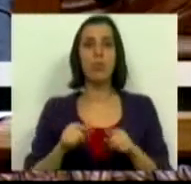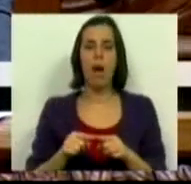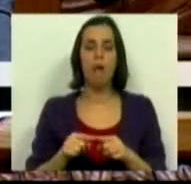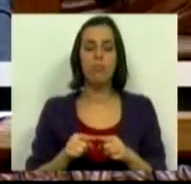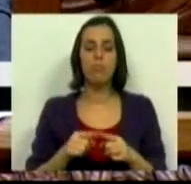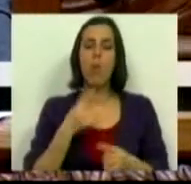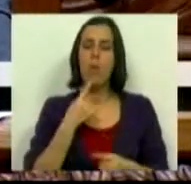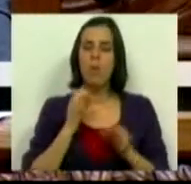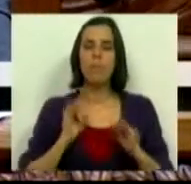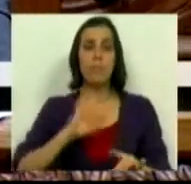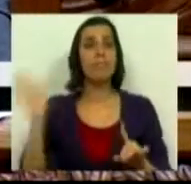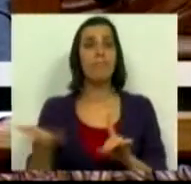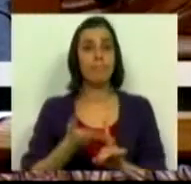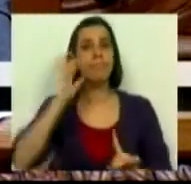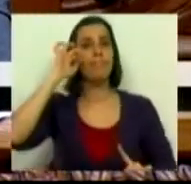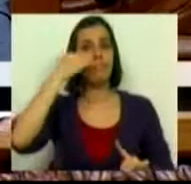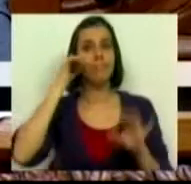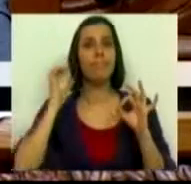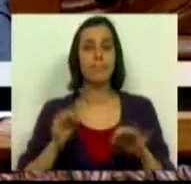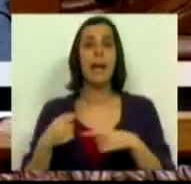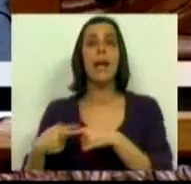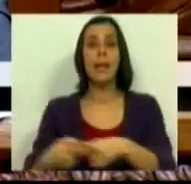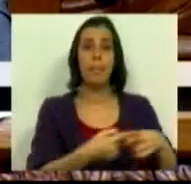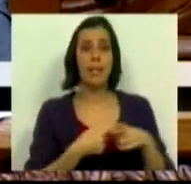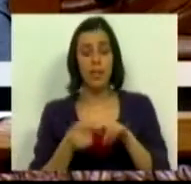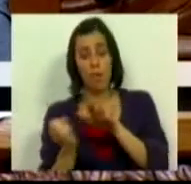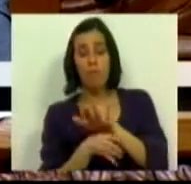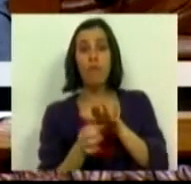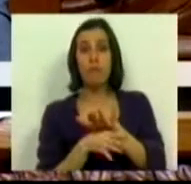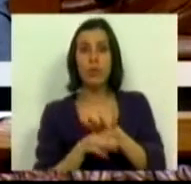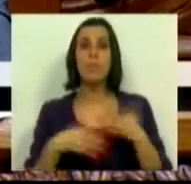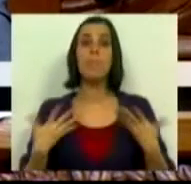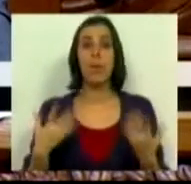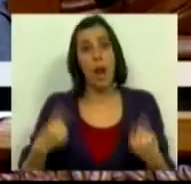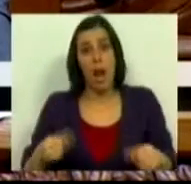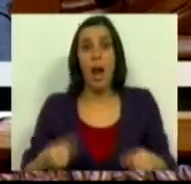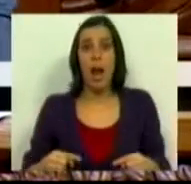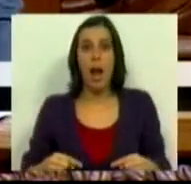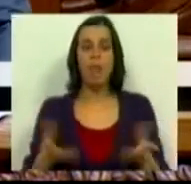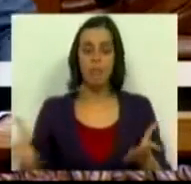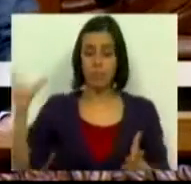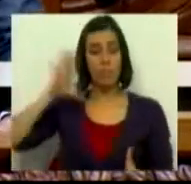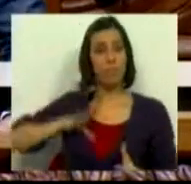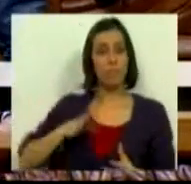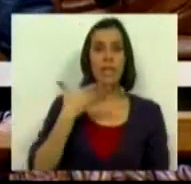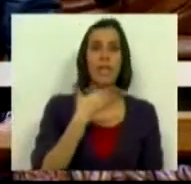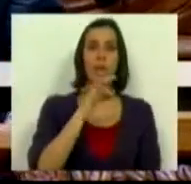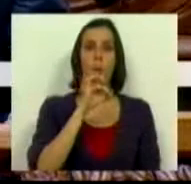fortemente penalizado na repartição de fundos que agora existe, recebendo